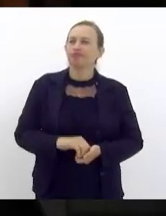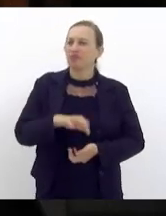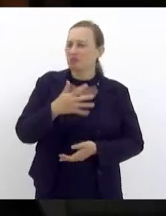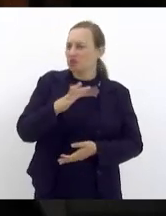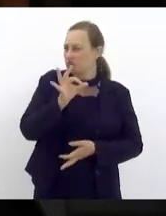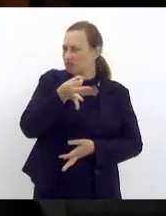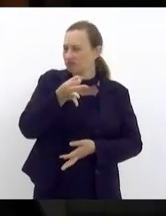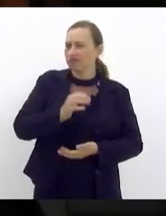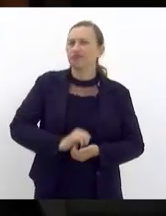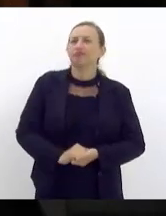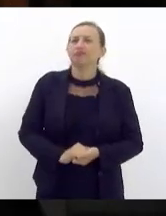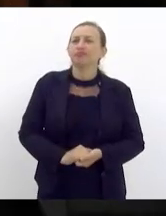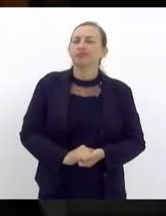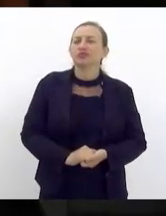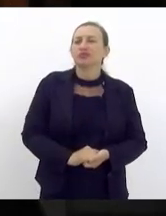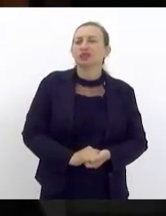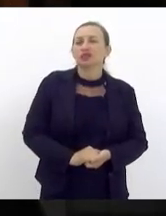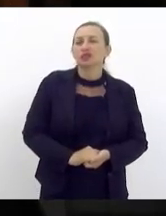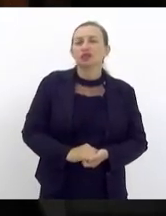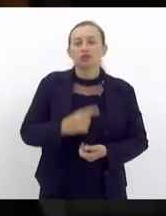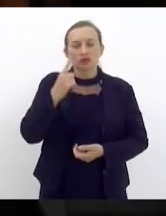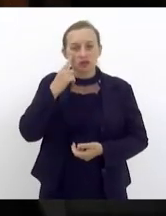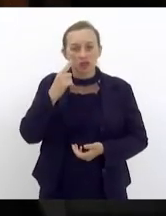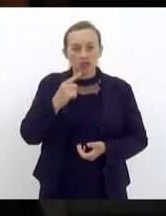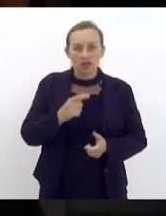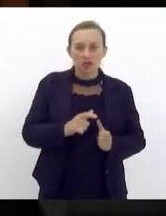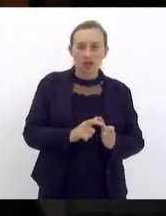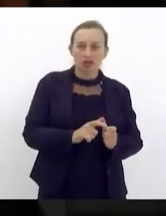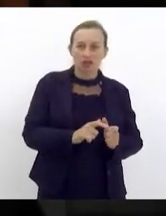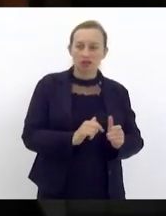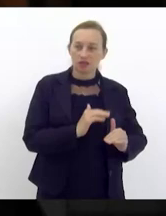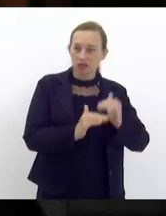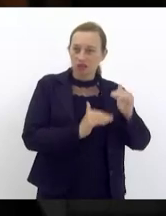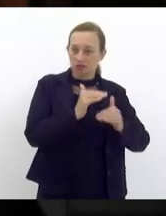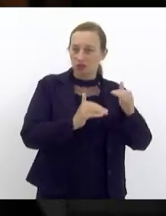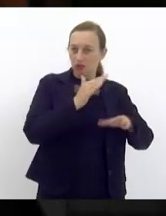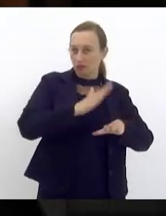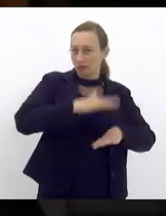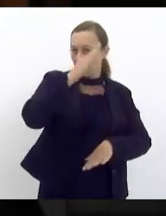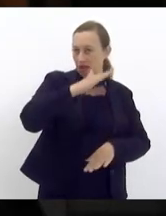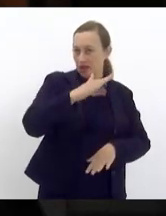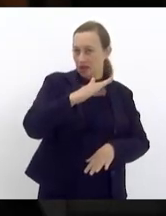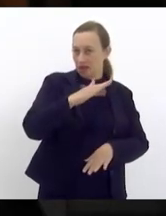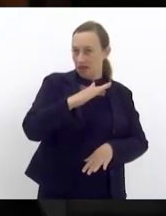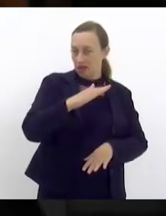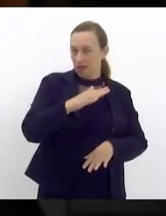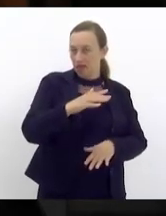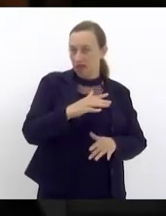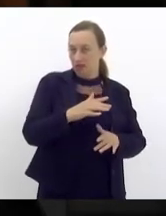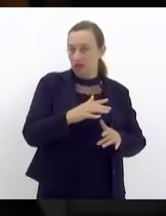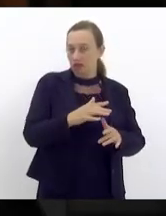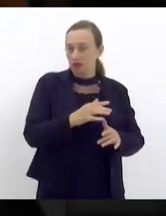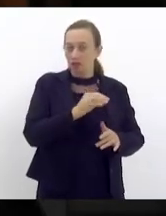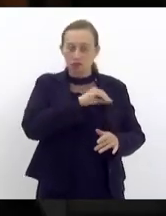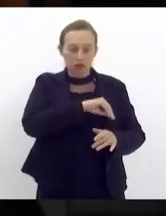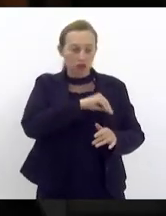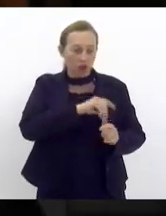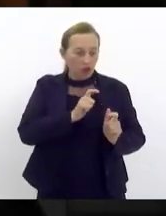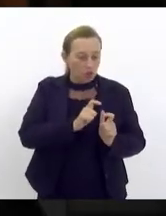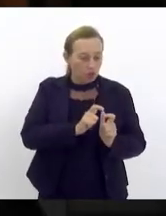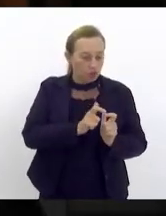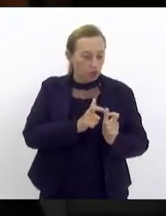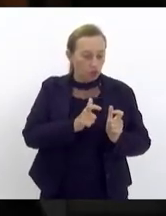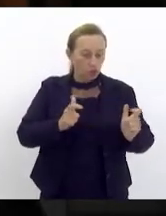óbvio se você cresce mais a tendência é aumentar a renda aumentar o